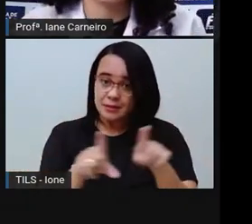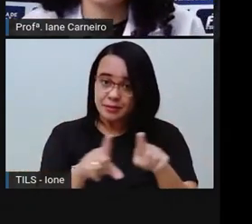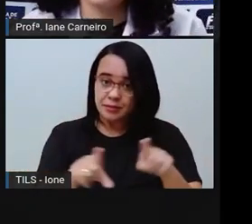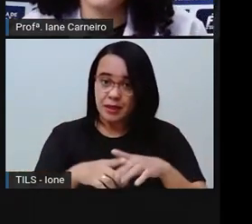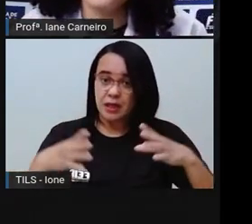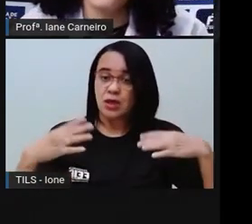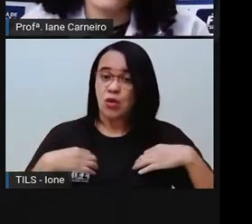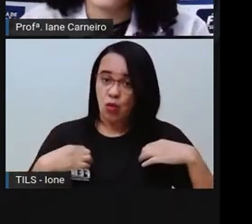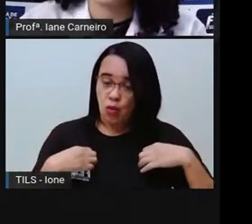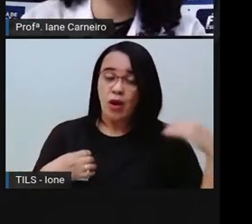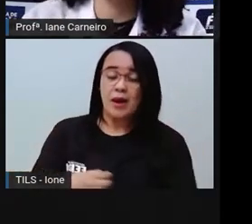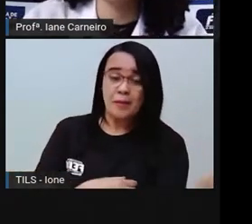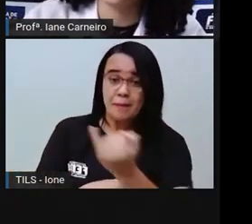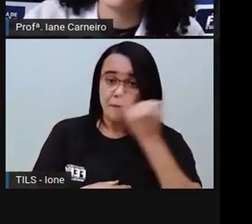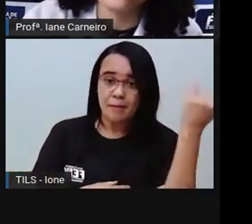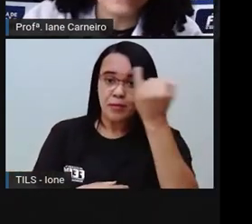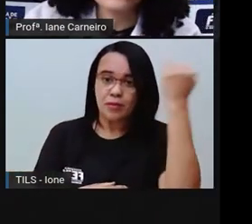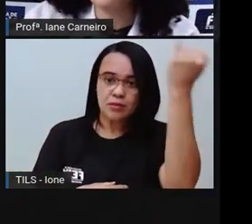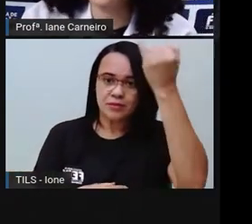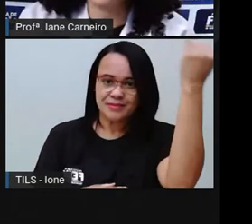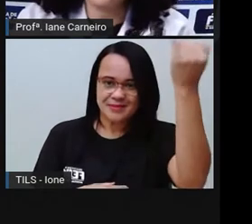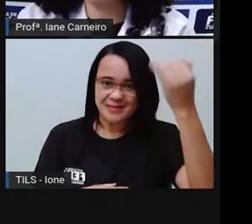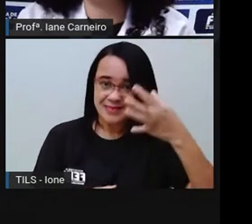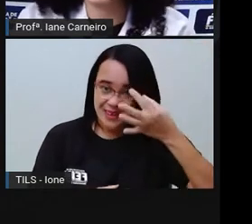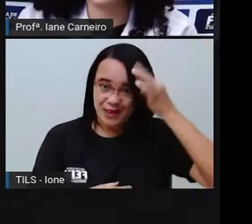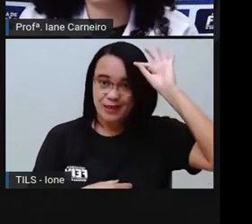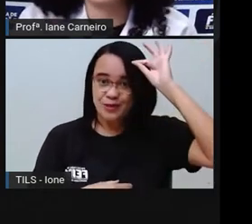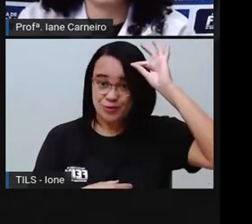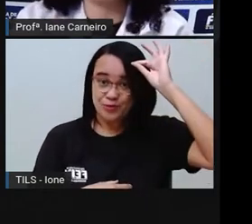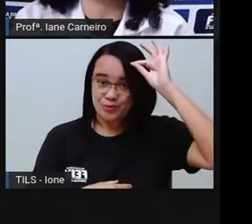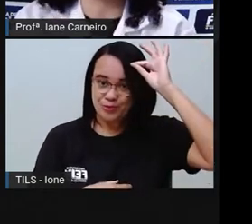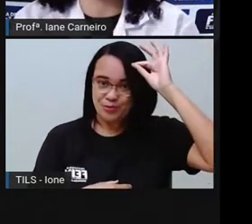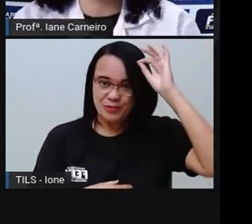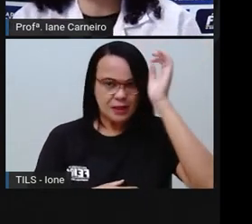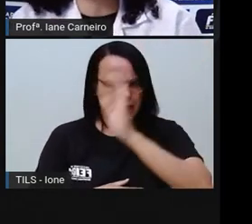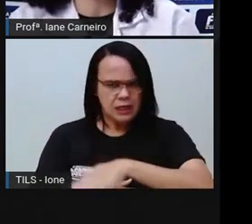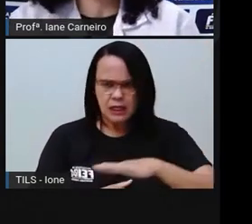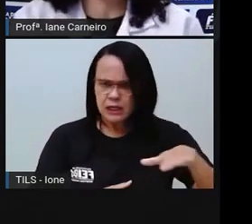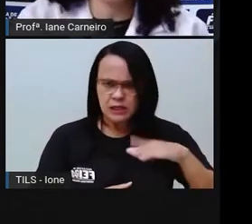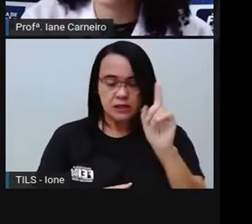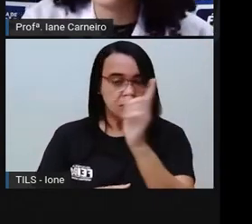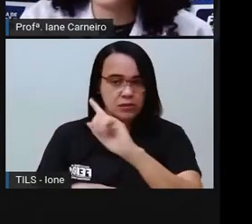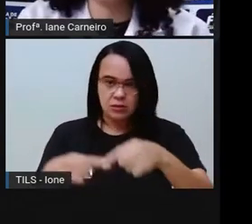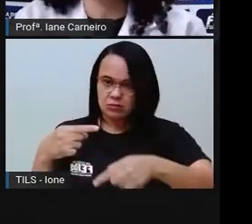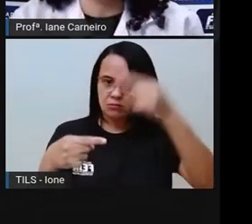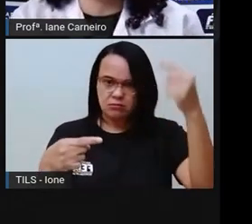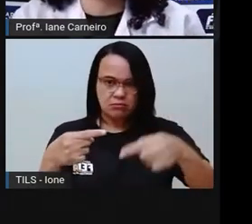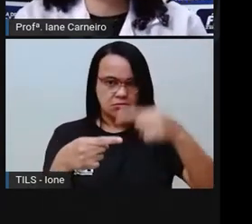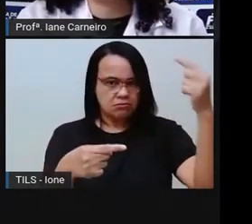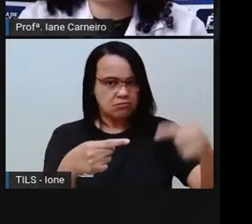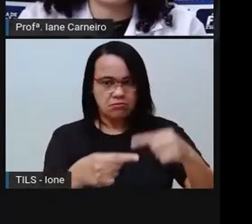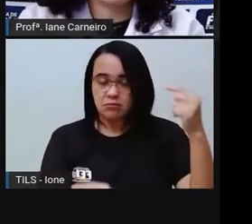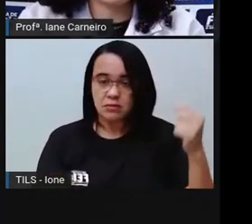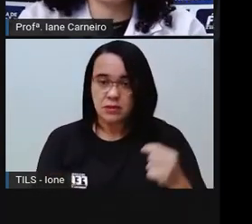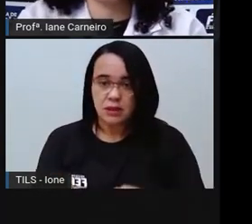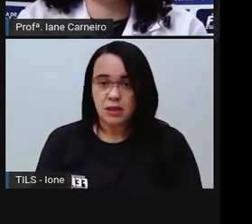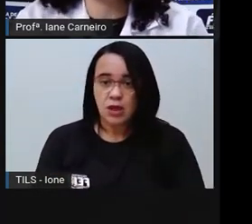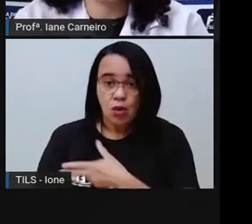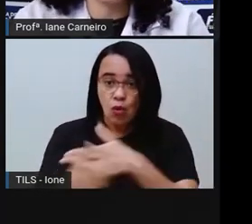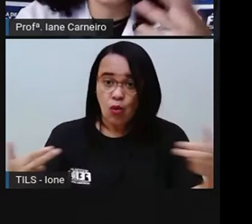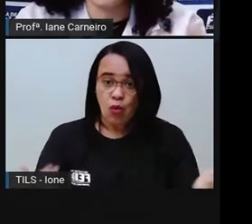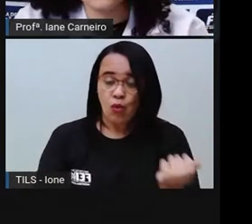são papéis de um adulto, né? Não é papel de criança fazer isso. Cuidar da alimentação, Cuidar das